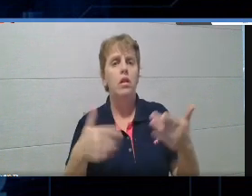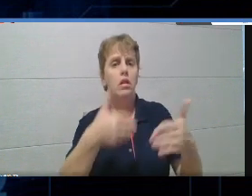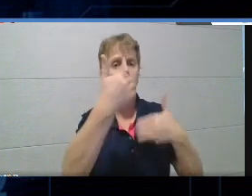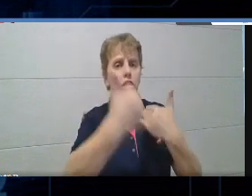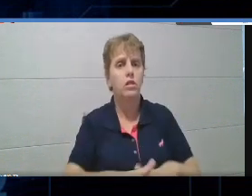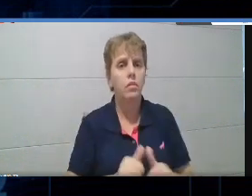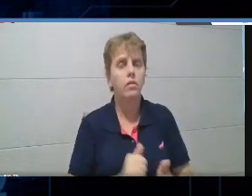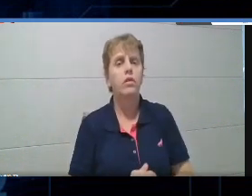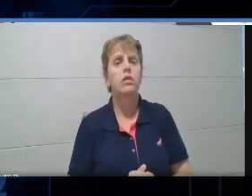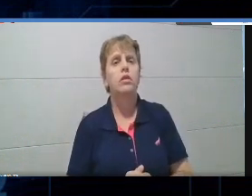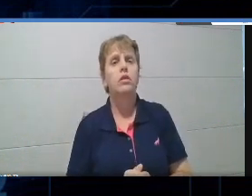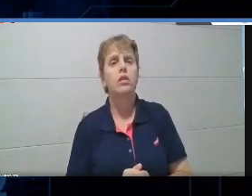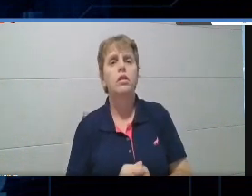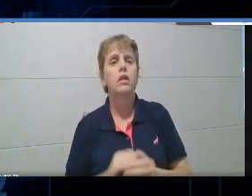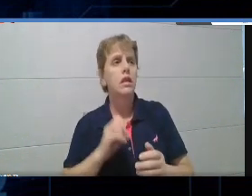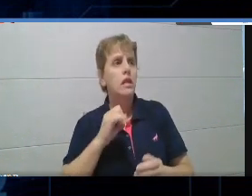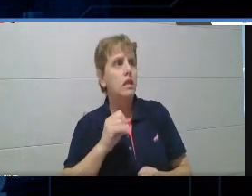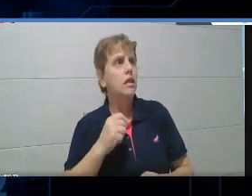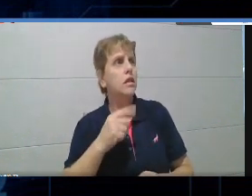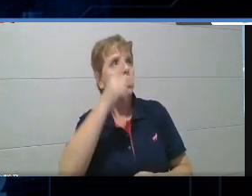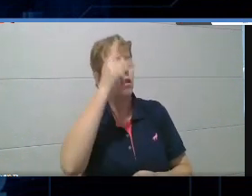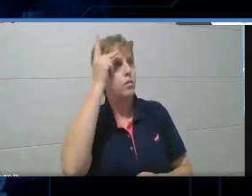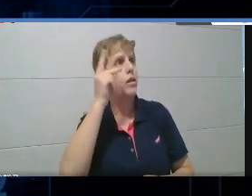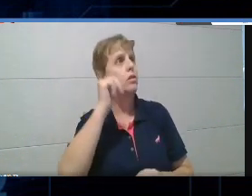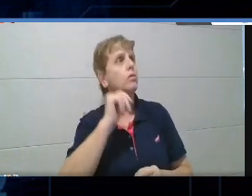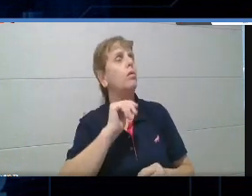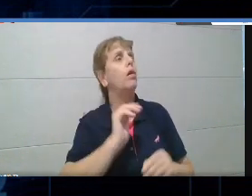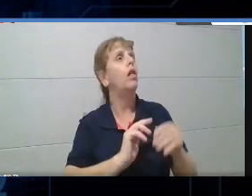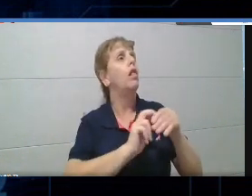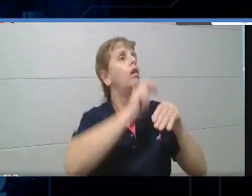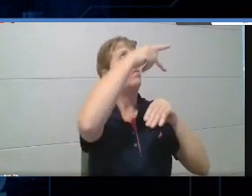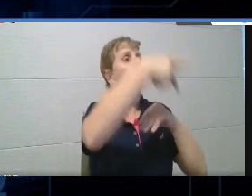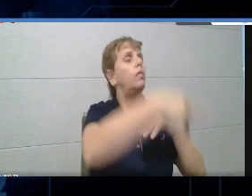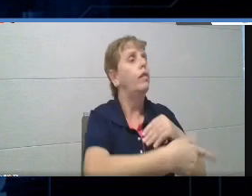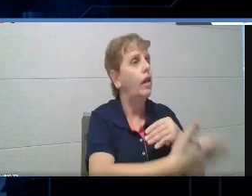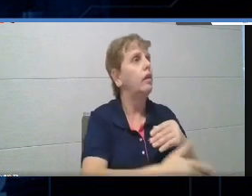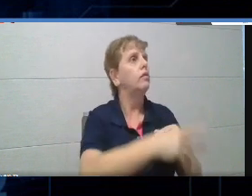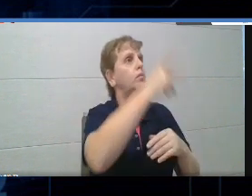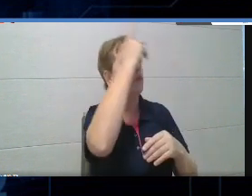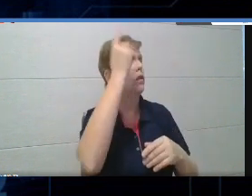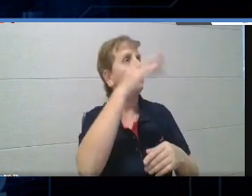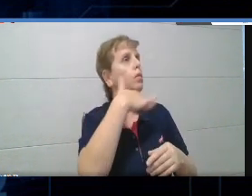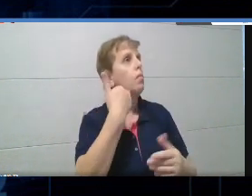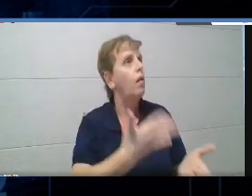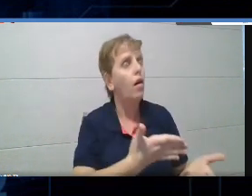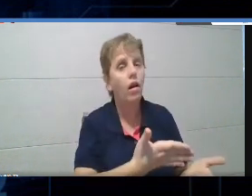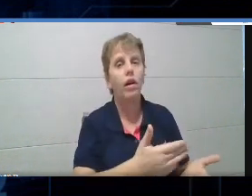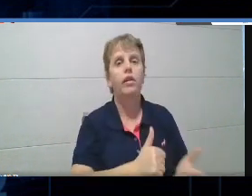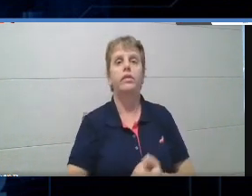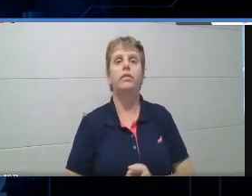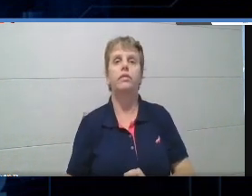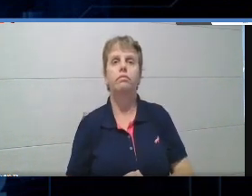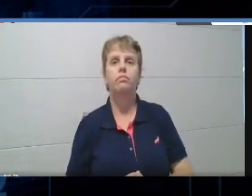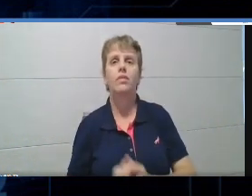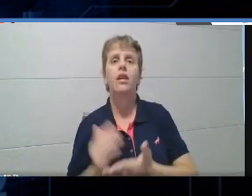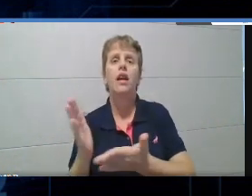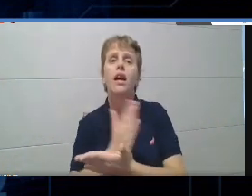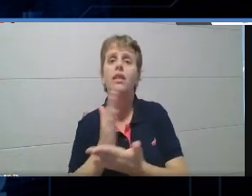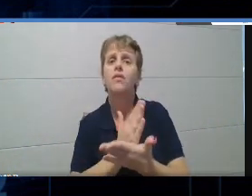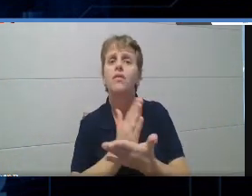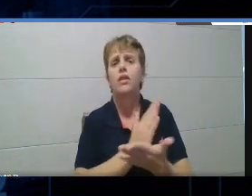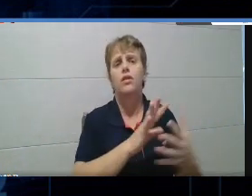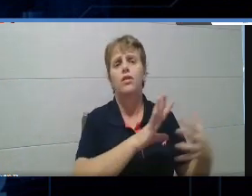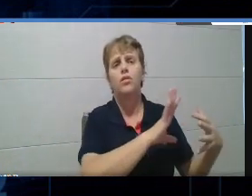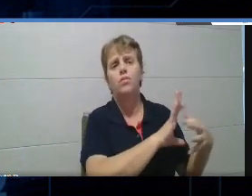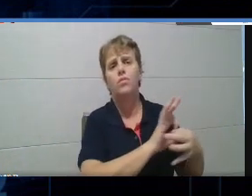mil metros, aí eles começam assim, o cara morre, então, são contextos, né, que não fazem muito sentido para o